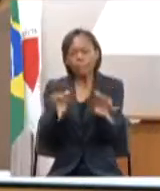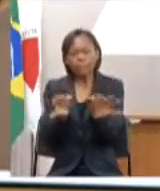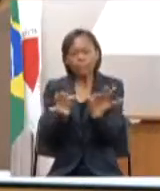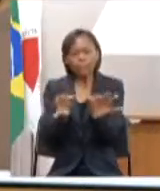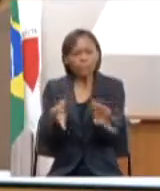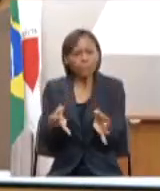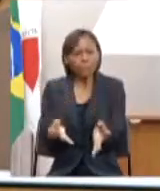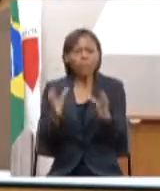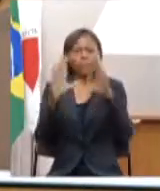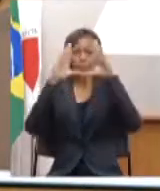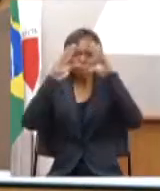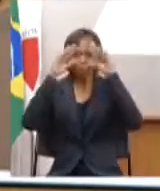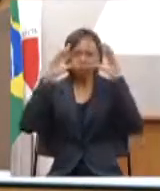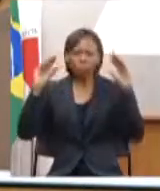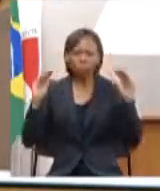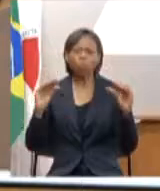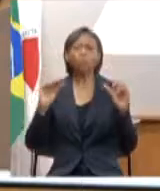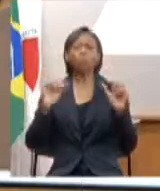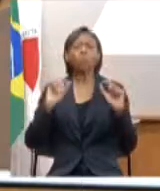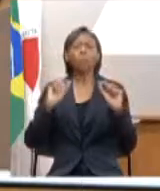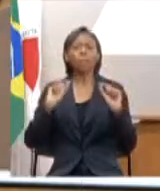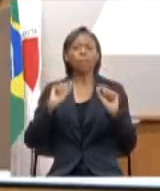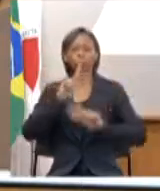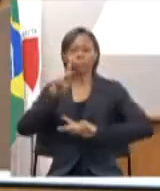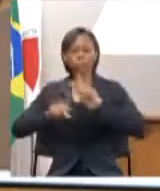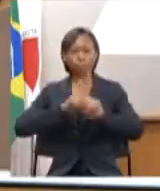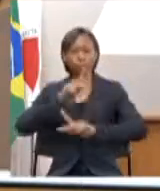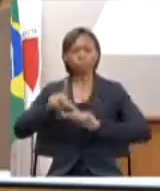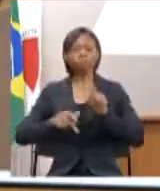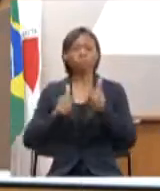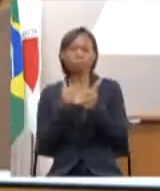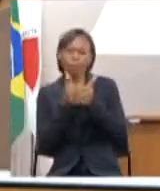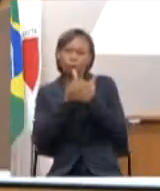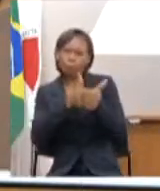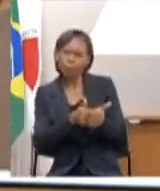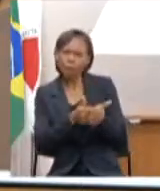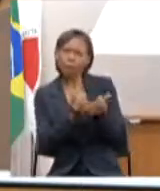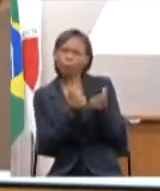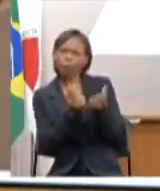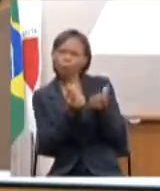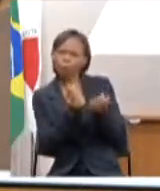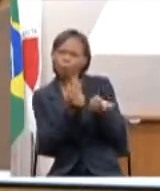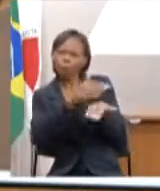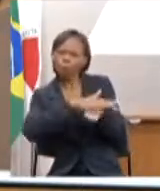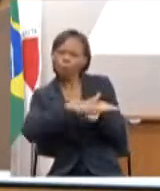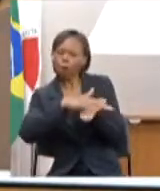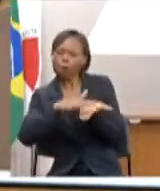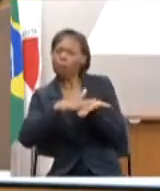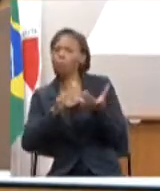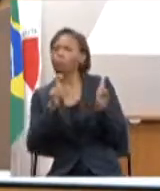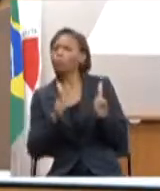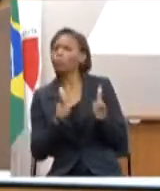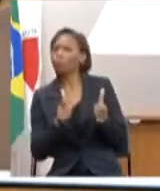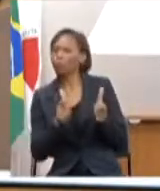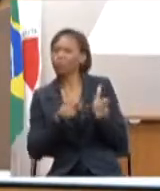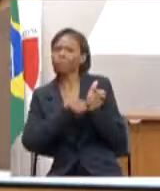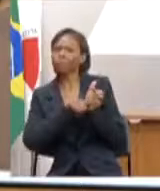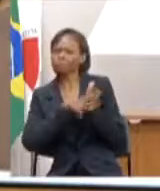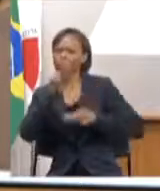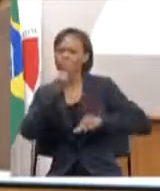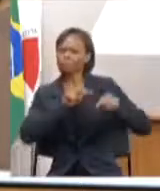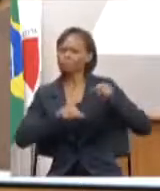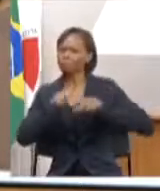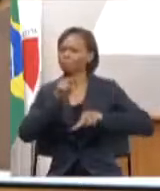tranquila para que todos os cidadãos possam acompanhar a aplicação dos recursos em cada um dos projetos que a gente tem hoje no governo,